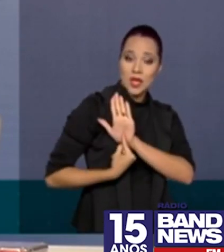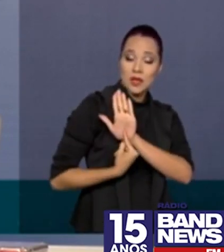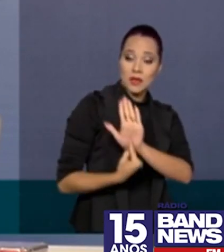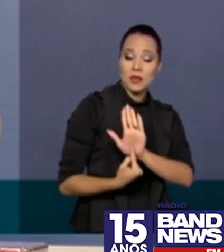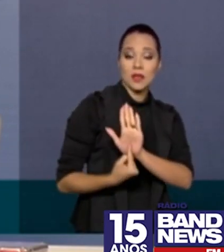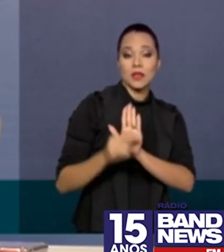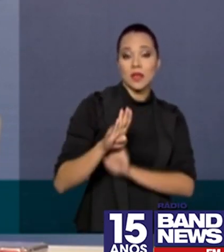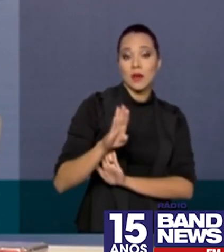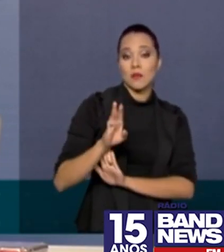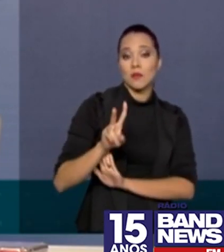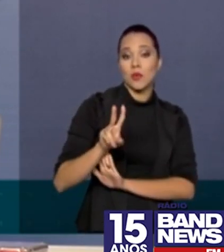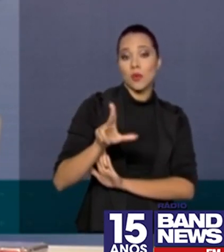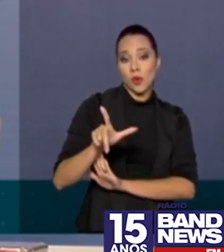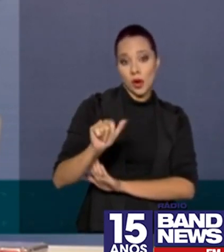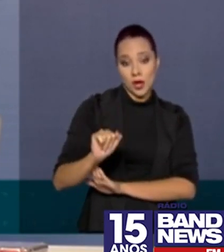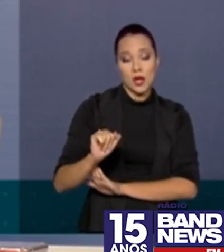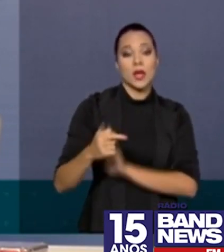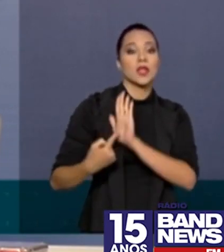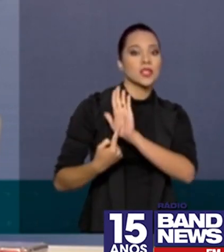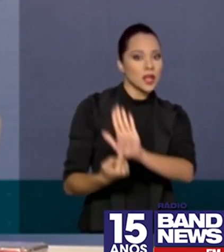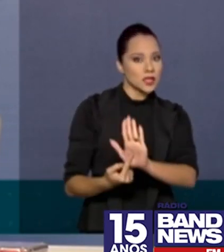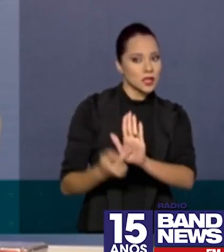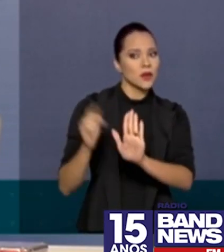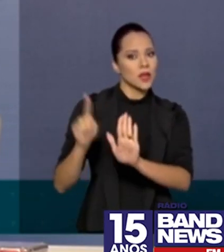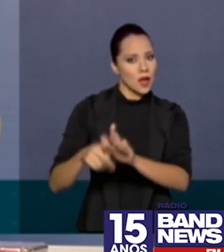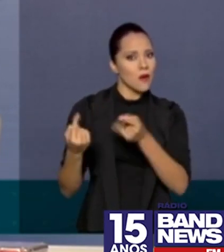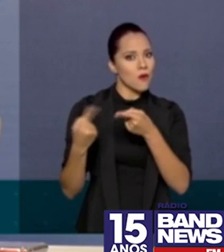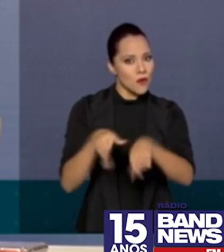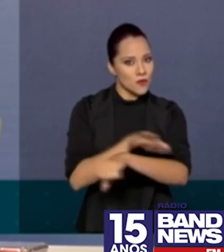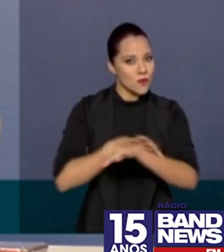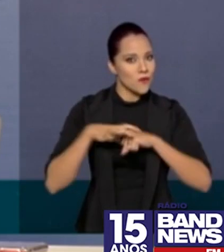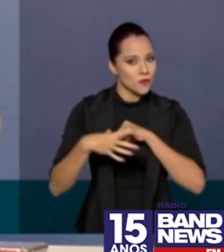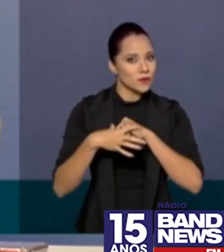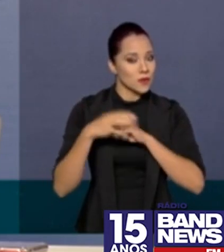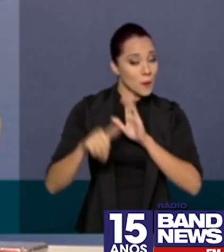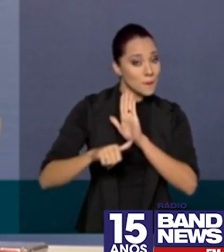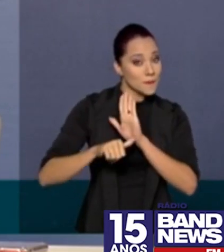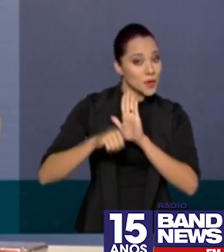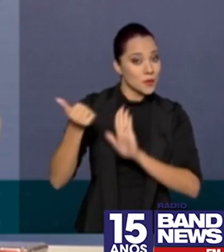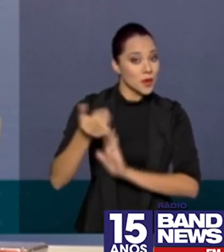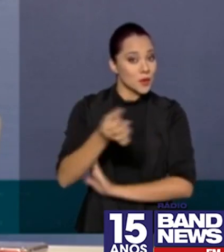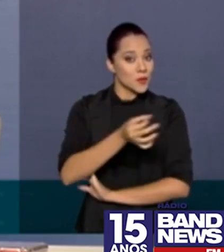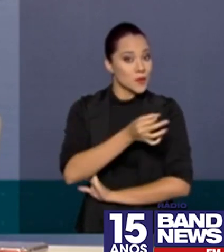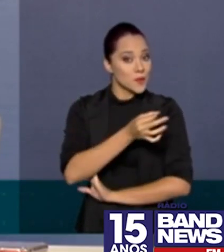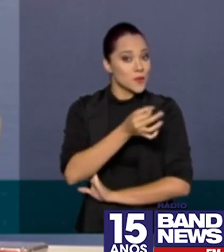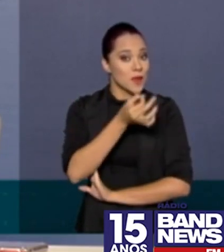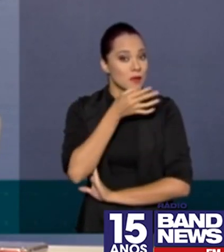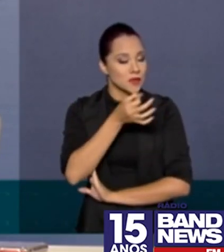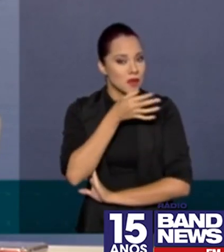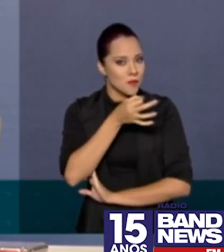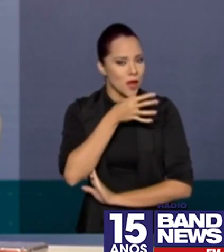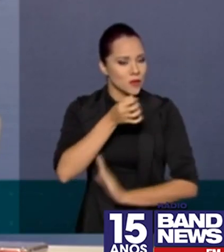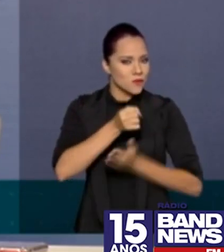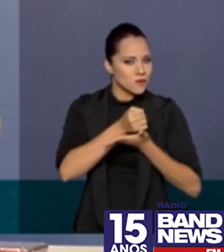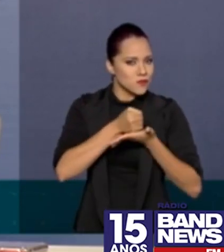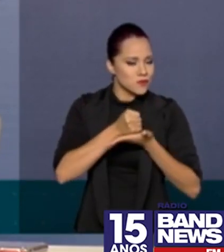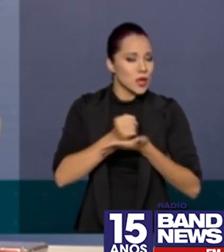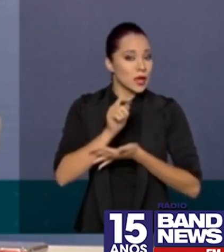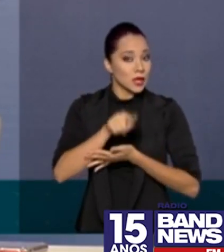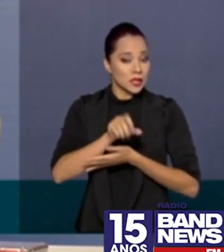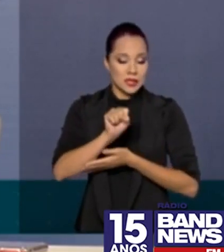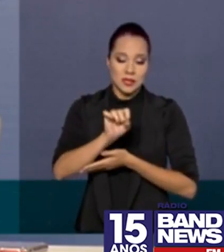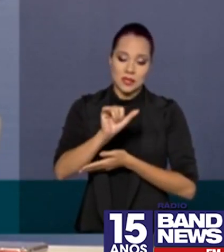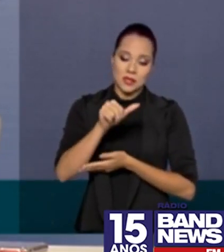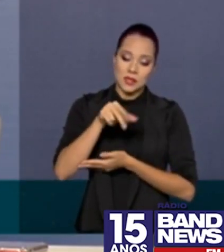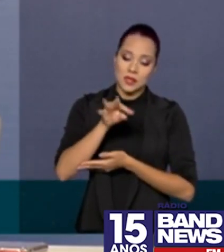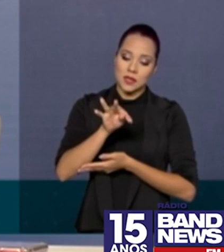contra a COVID-19. Então é um primeiro medicamento sintético, um medicamento que vai poder